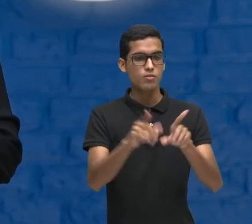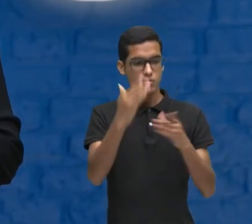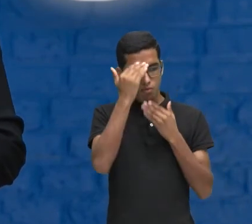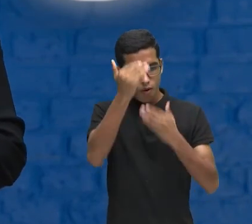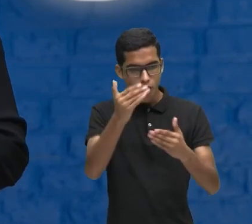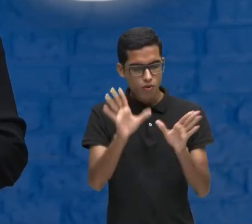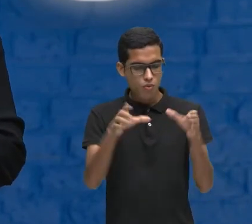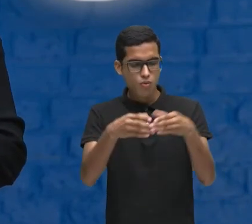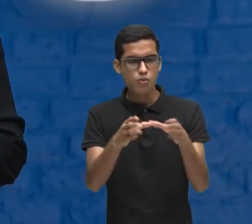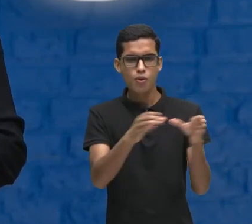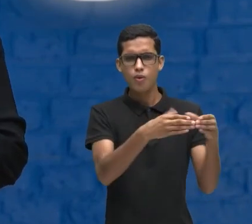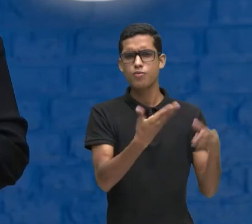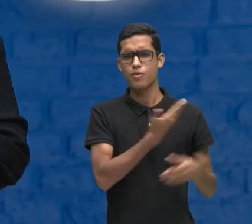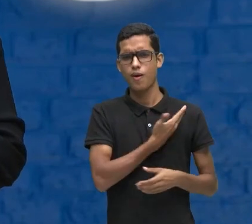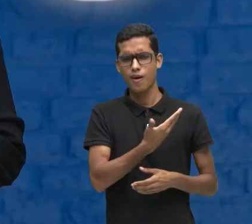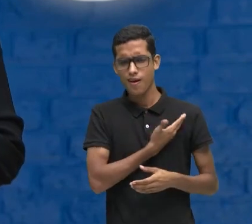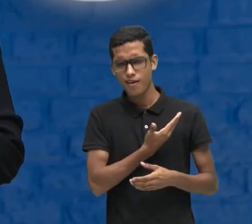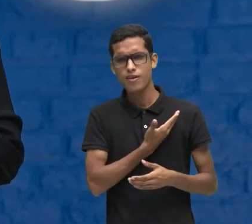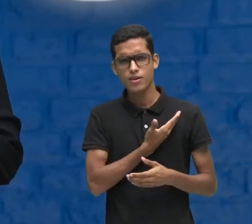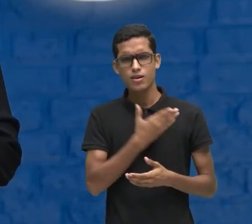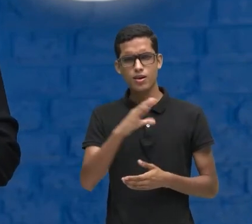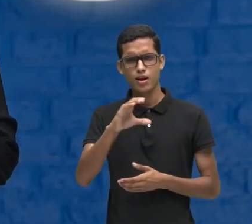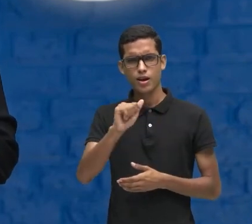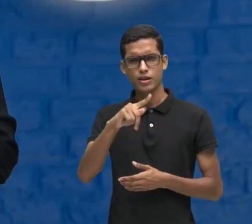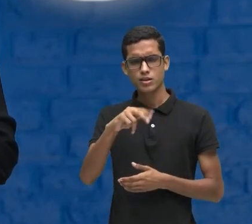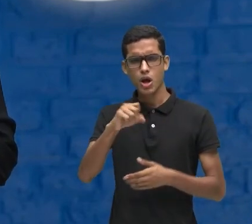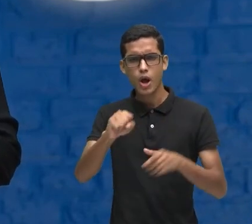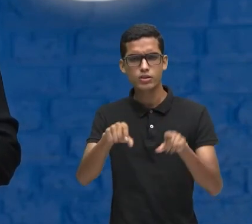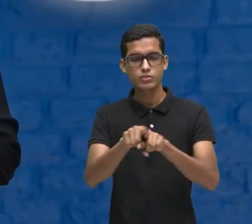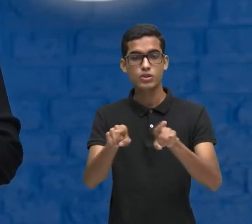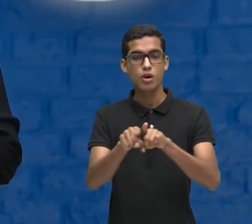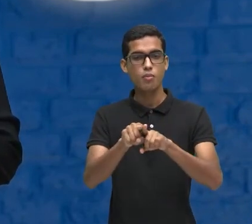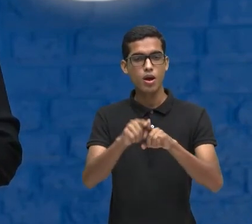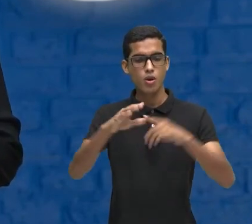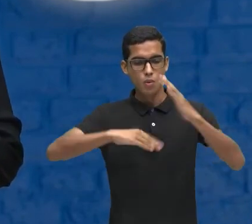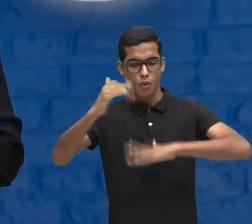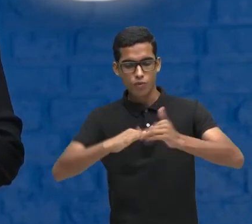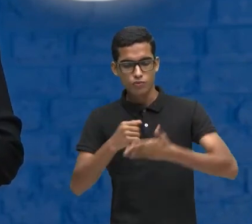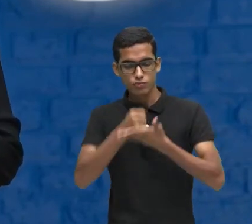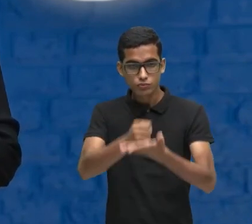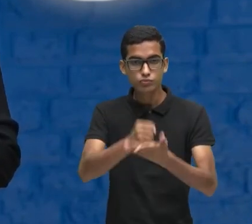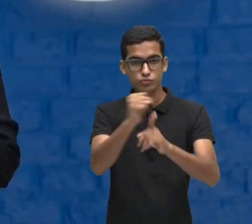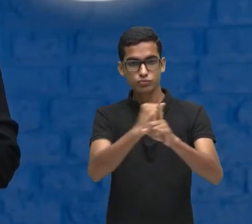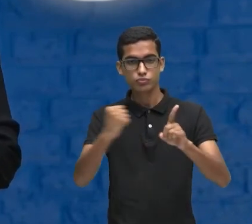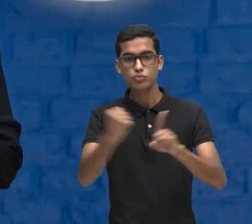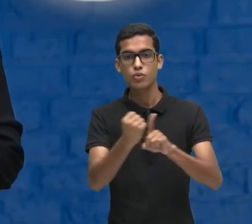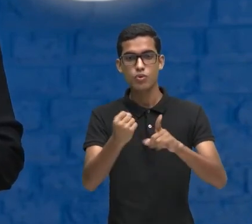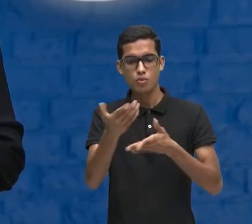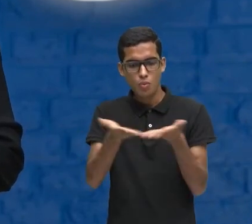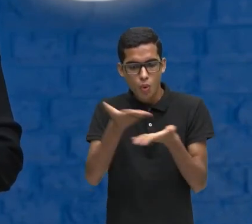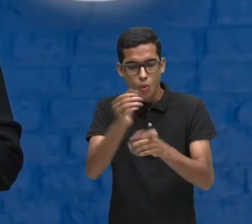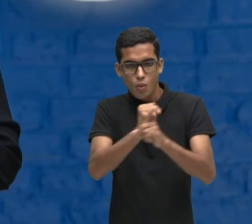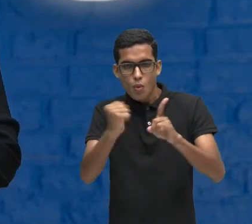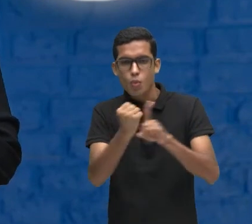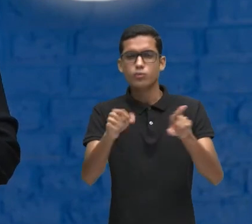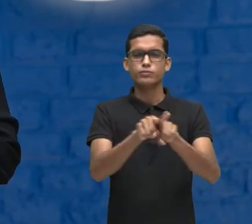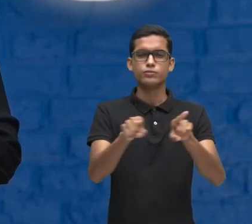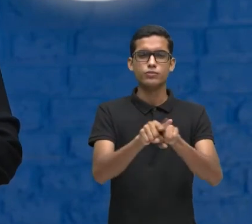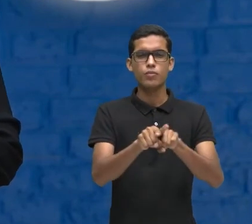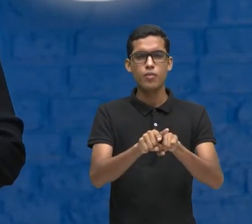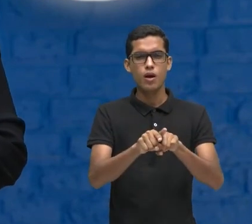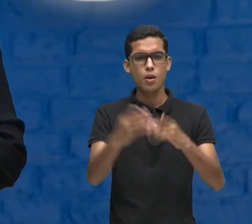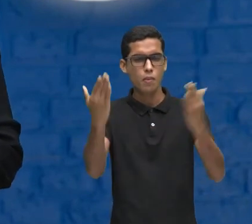nossos colegas Da CASP Assistentes sociais e psicólogos Assistentes sociais Na Elê, Renata